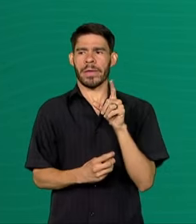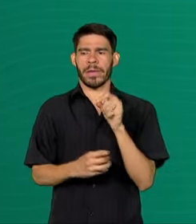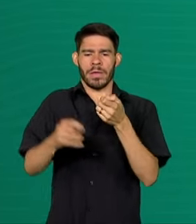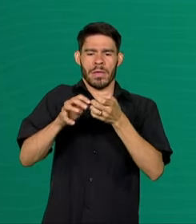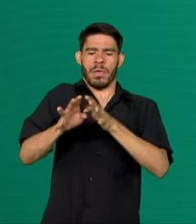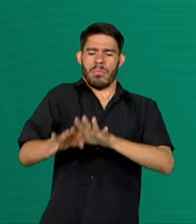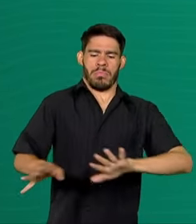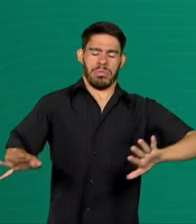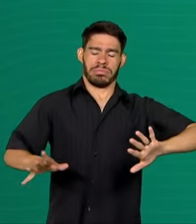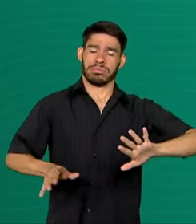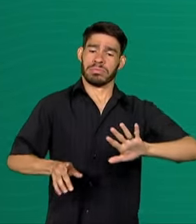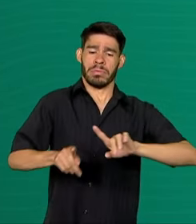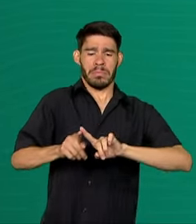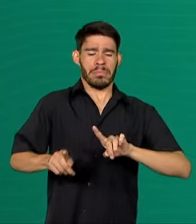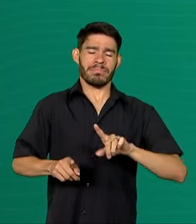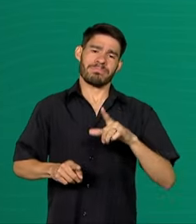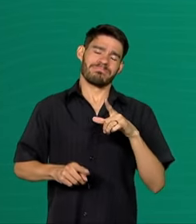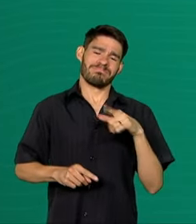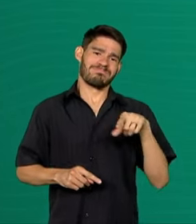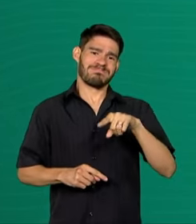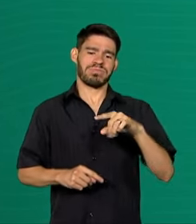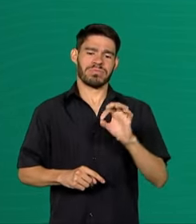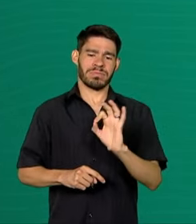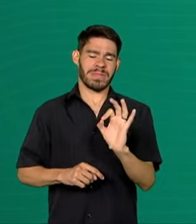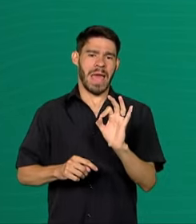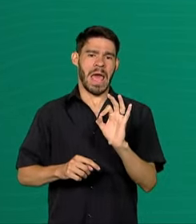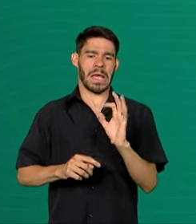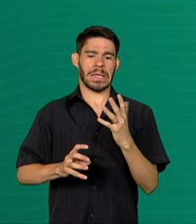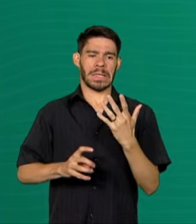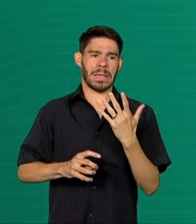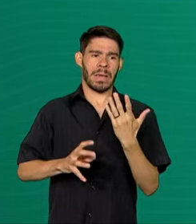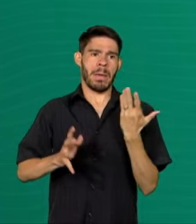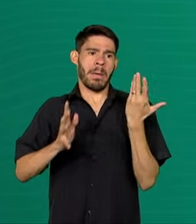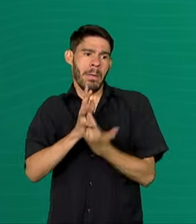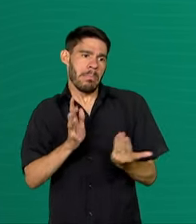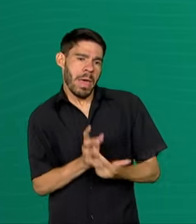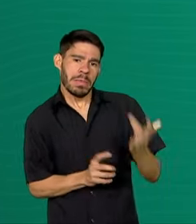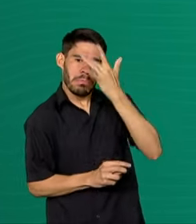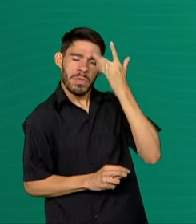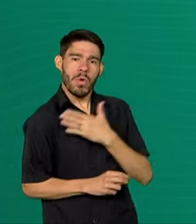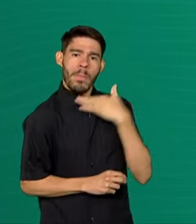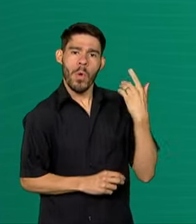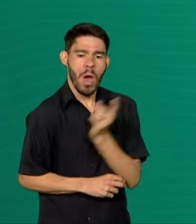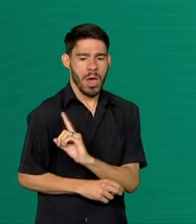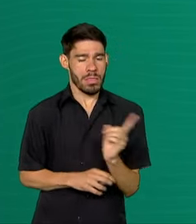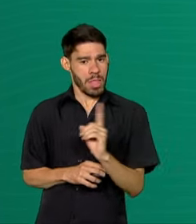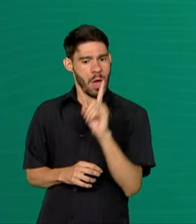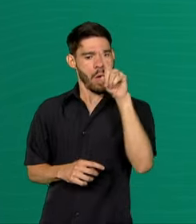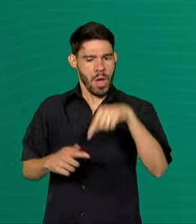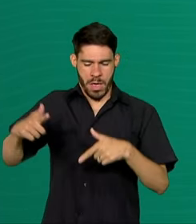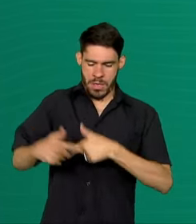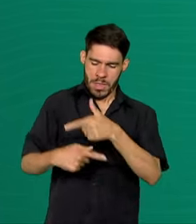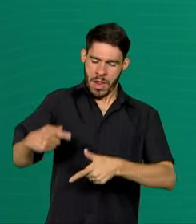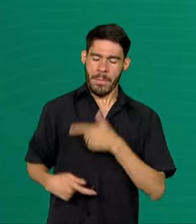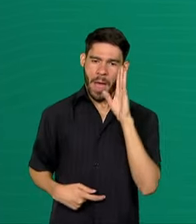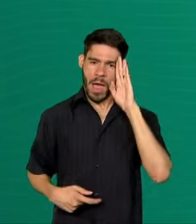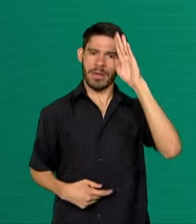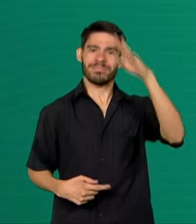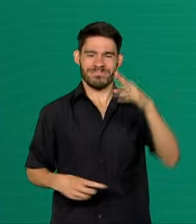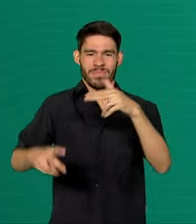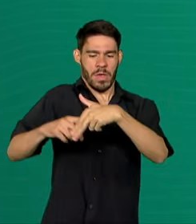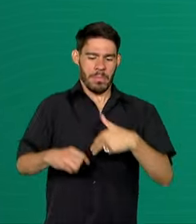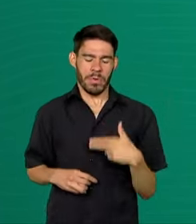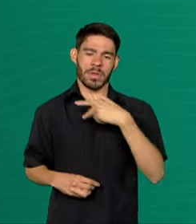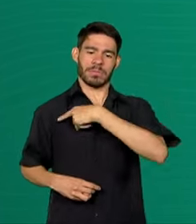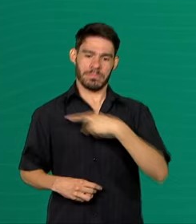um rompimento da superfície, que isso não signifique a perda de vidas humanas. Eu acho que esse é o trabalho principal e foi para